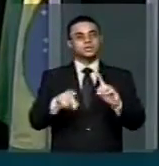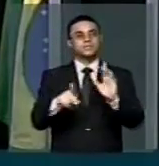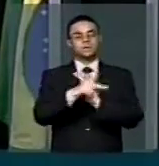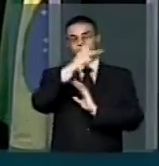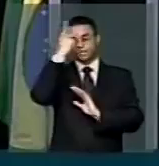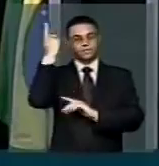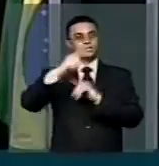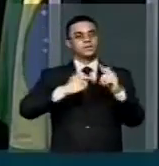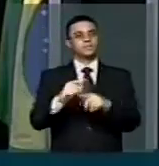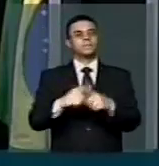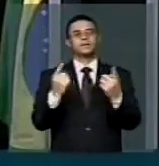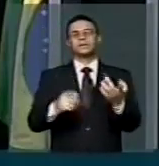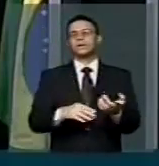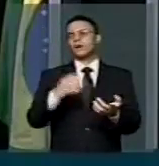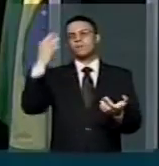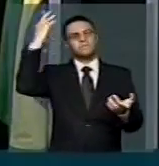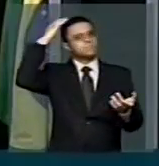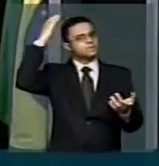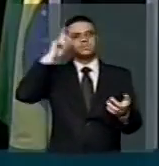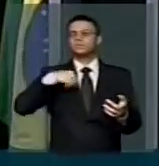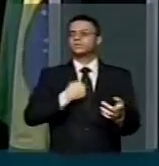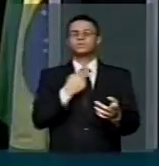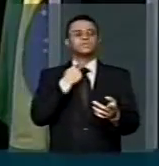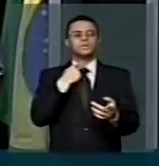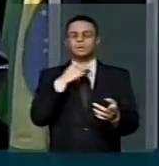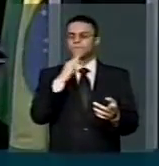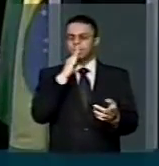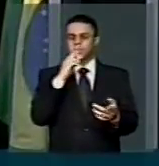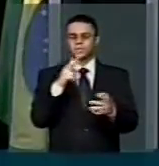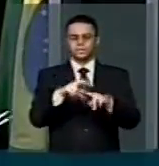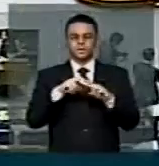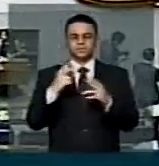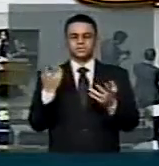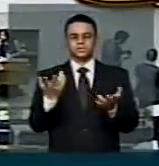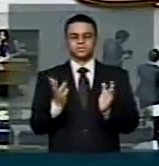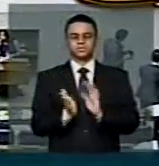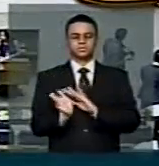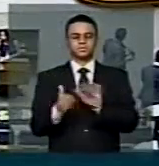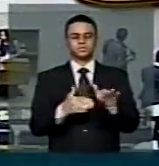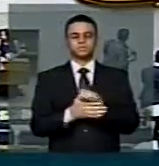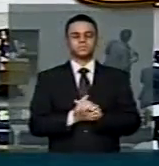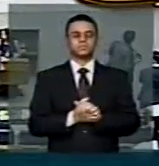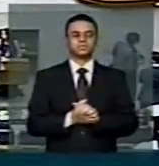Isso é um absurdo. E nós não podemos nos calar diante disso. Muito obrigado, senhor presidente. Senhor presidente, eu quero trazer alguns votos.